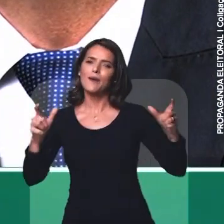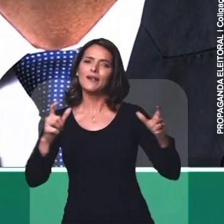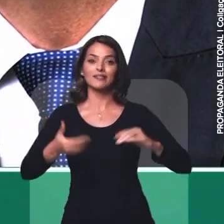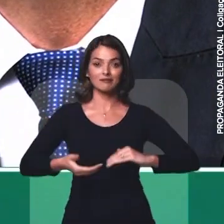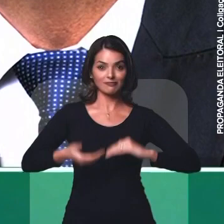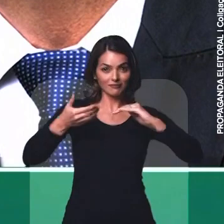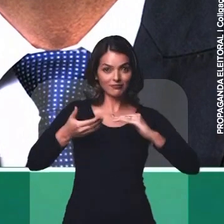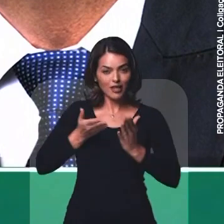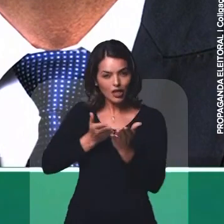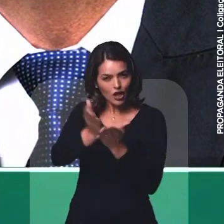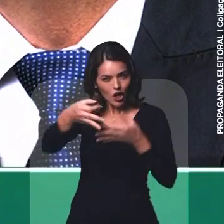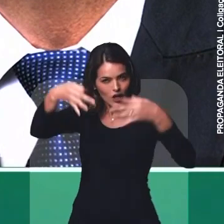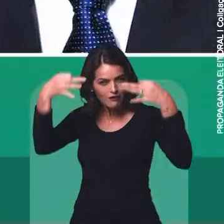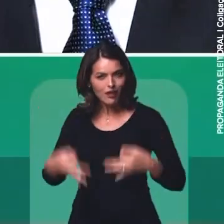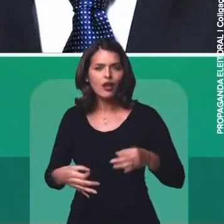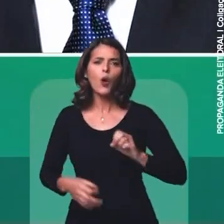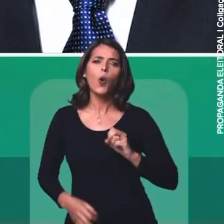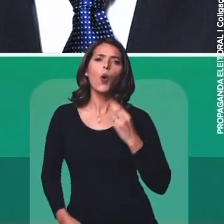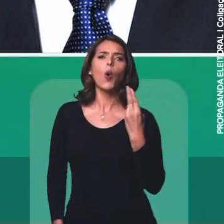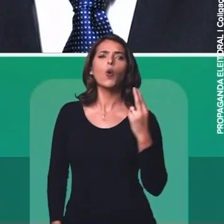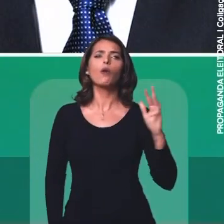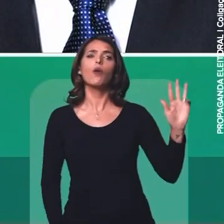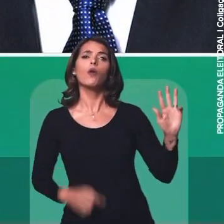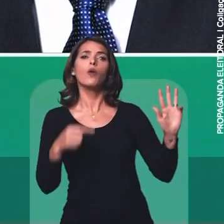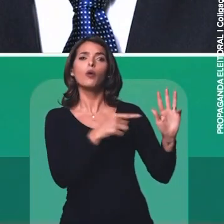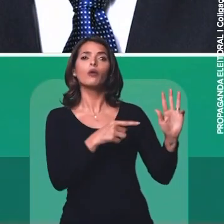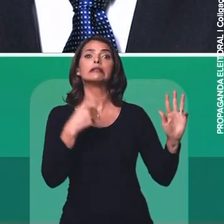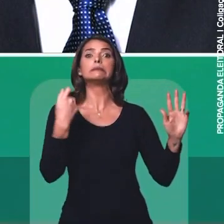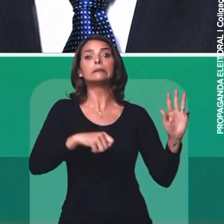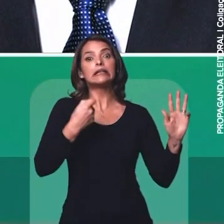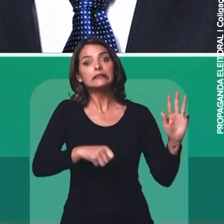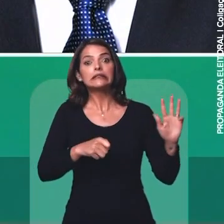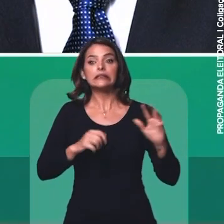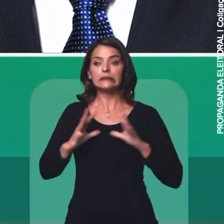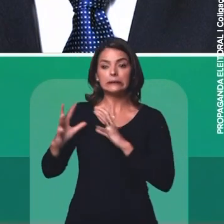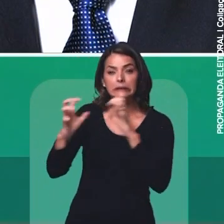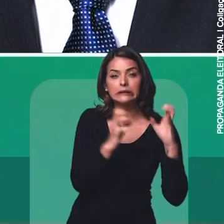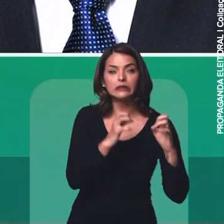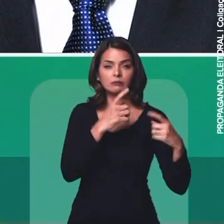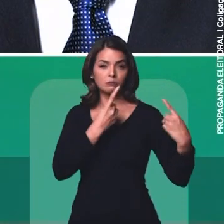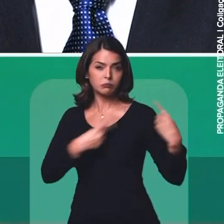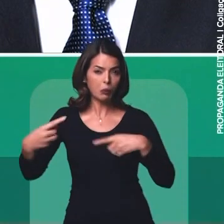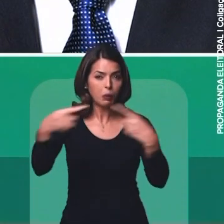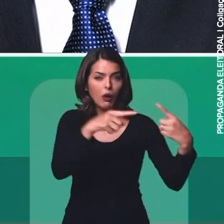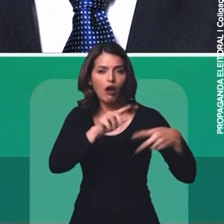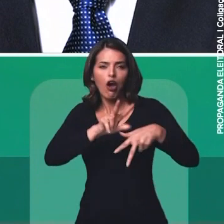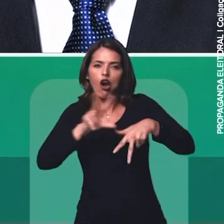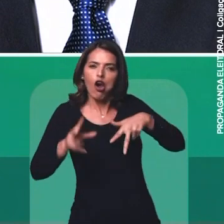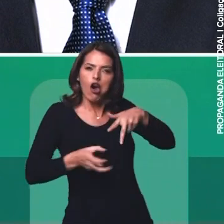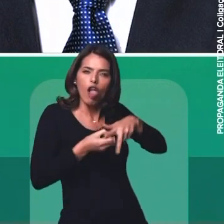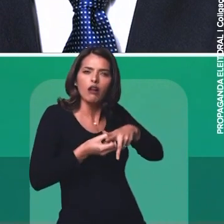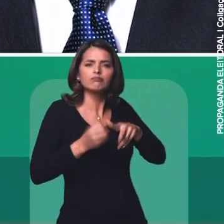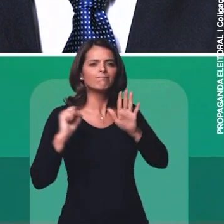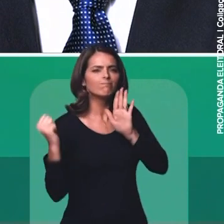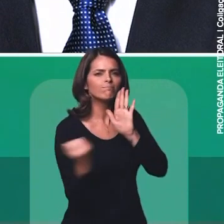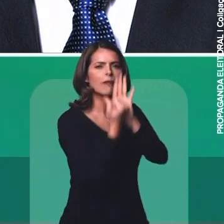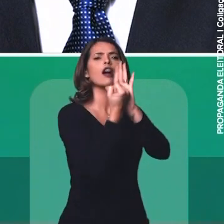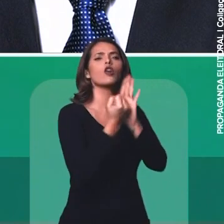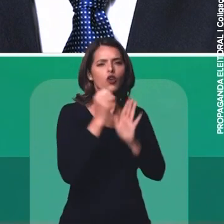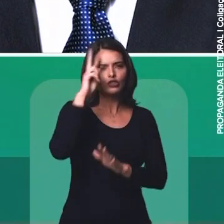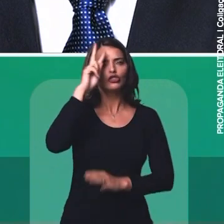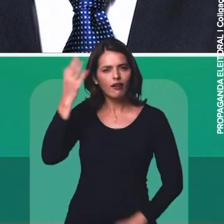do Congresso e com honestidade? Ou o Lula, que teria que apelar para brigas, conflitos e a corrupção que